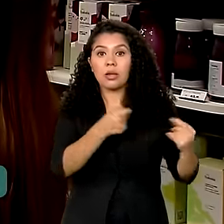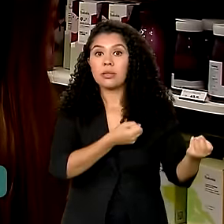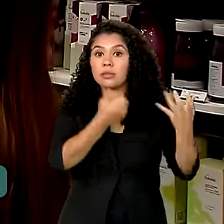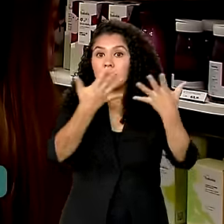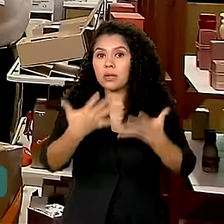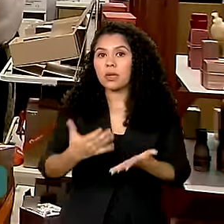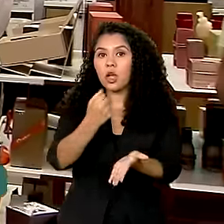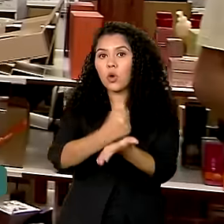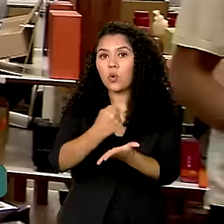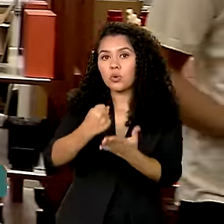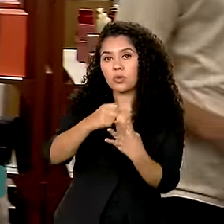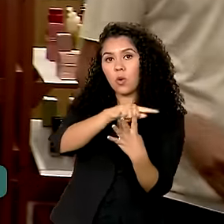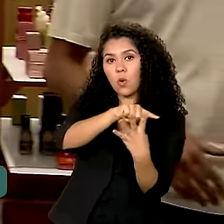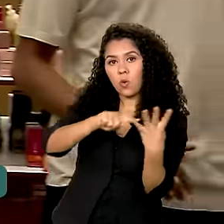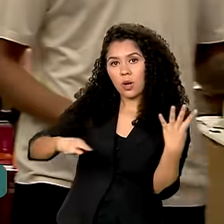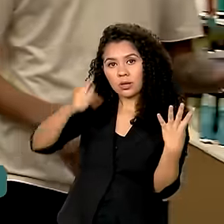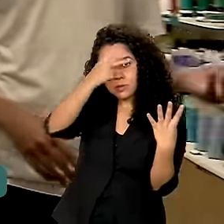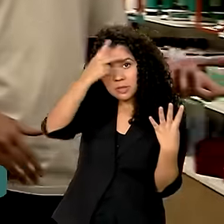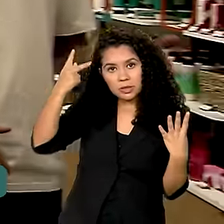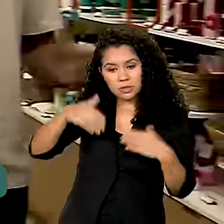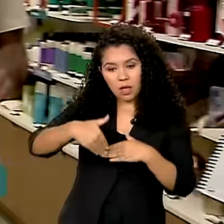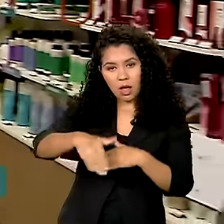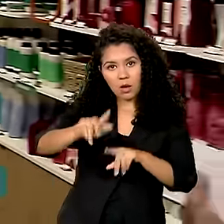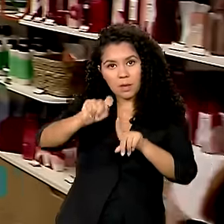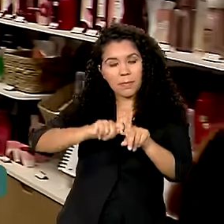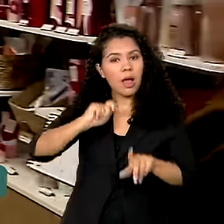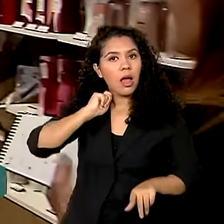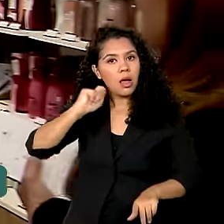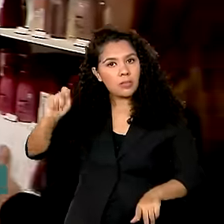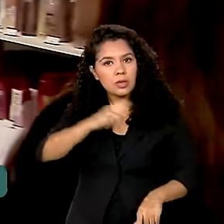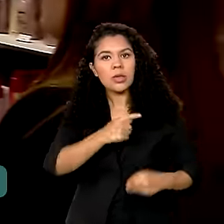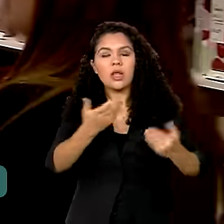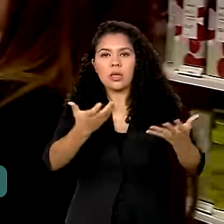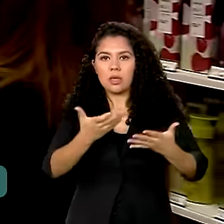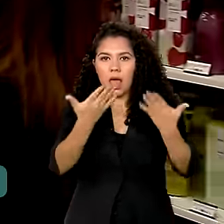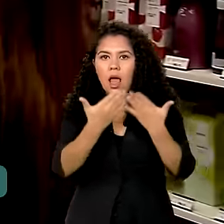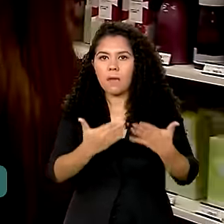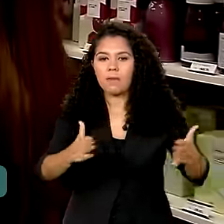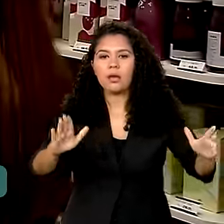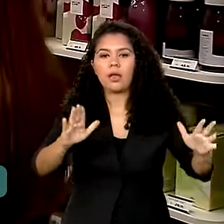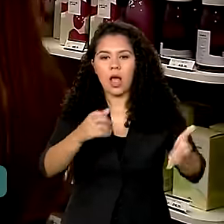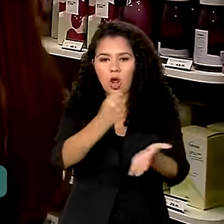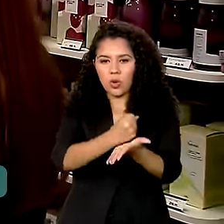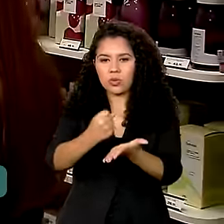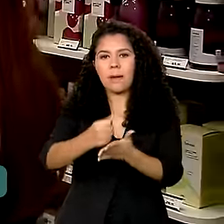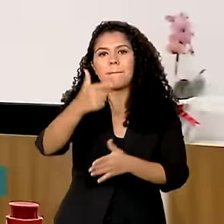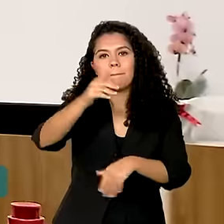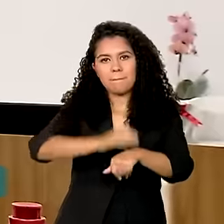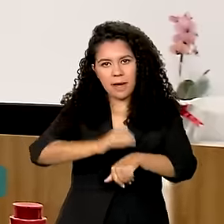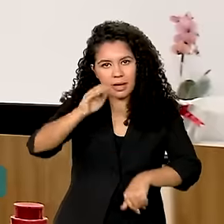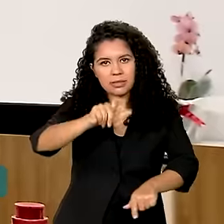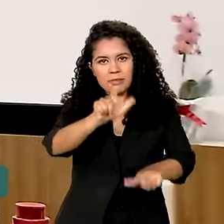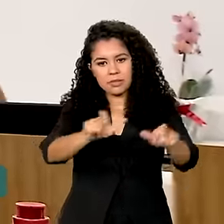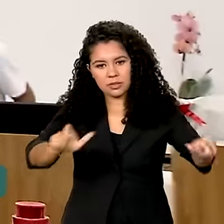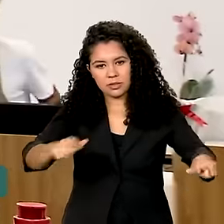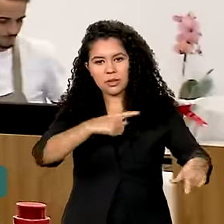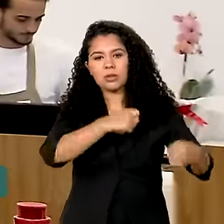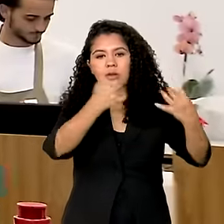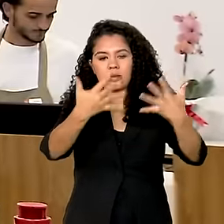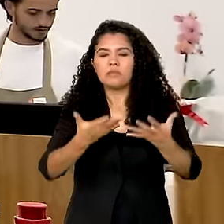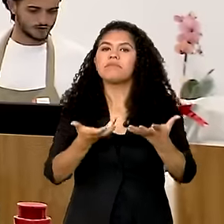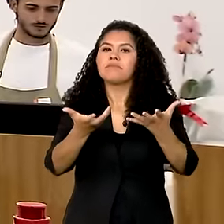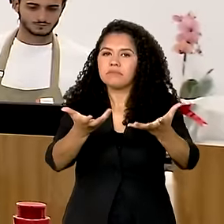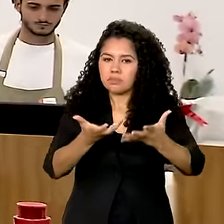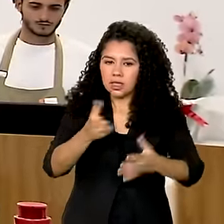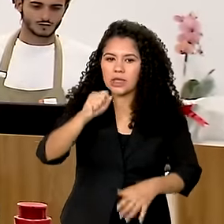funcionários em abril e já pensa em ampliar o número de funcionários. E a gente pretende sim contratar mais